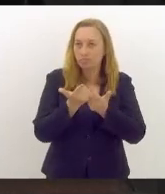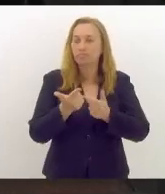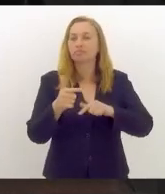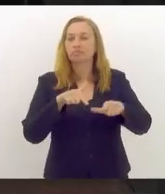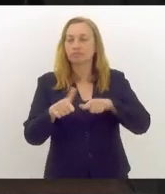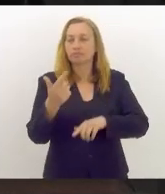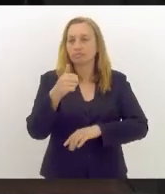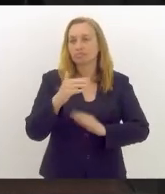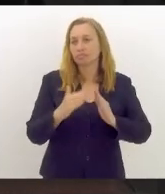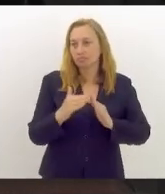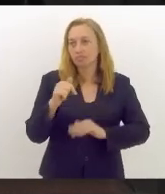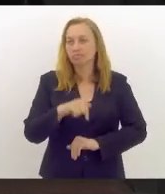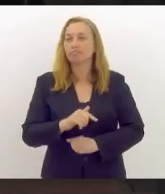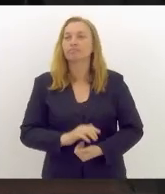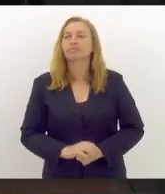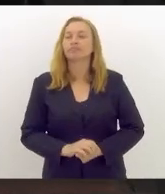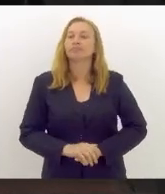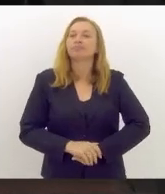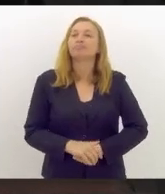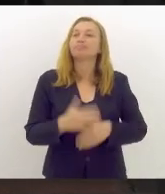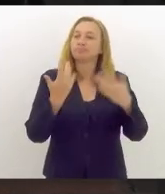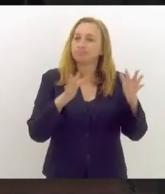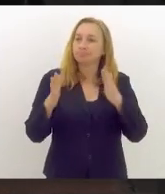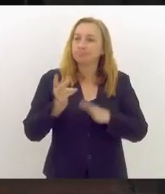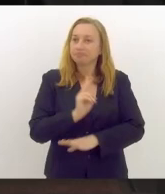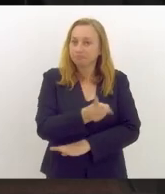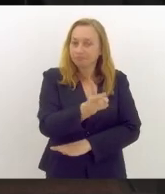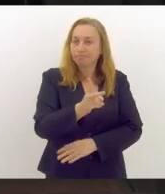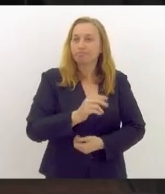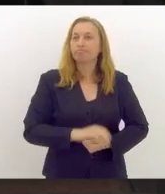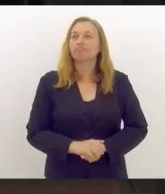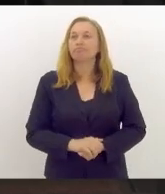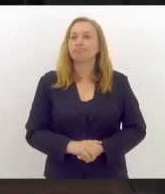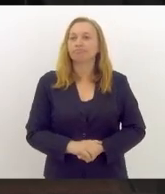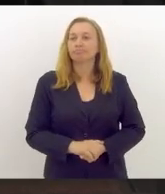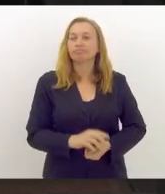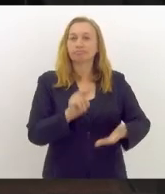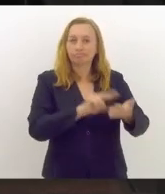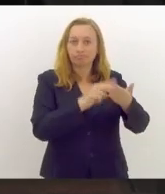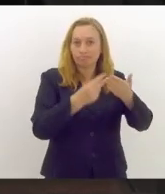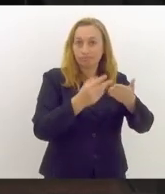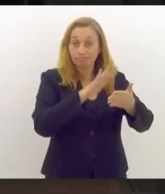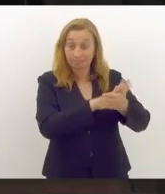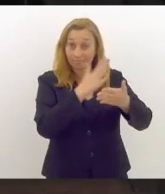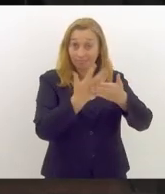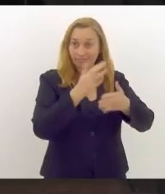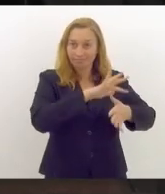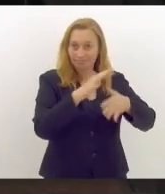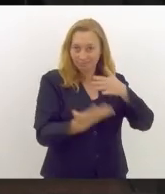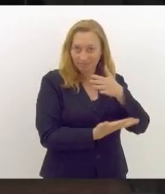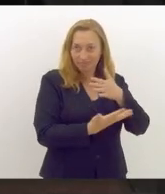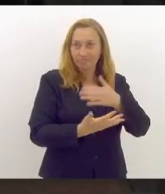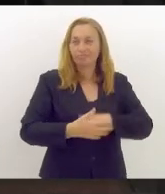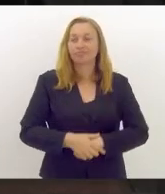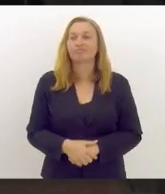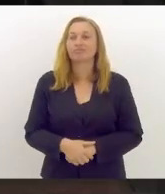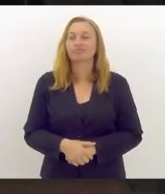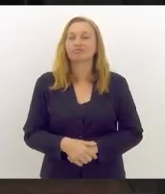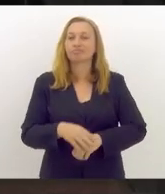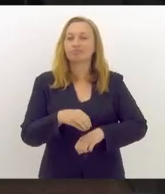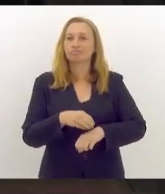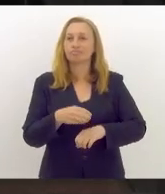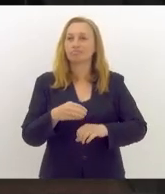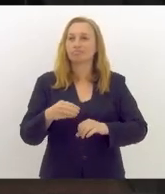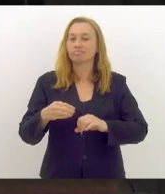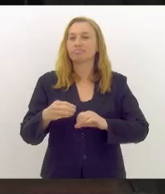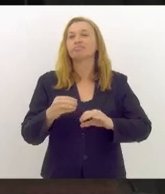trabalho aqui da casa, com a saudação sempre singular à nossa intérprete de língua brasileira de sinais, que faz a mediação